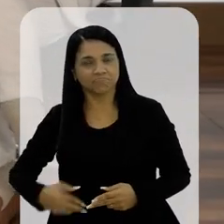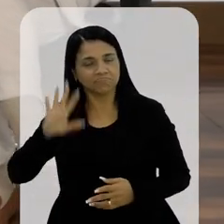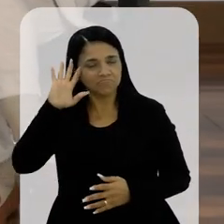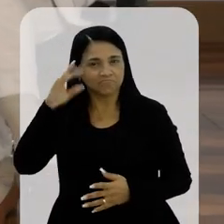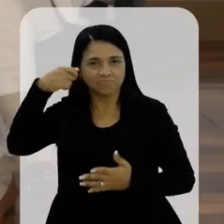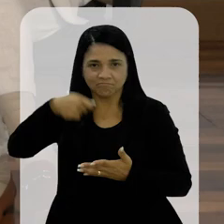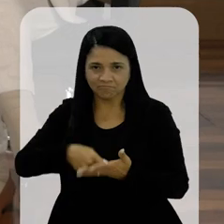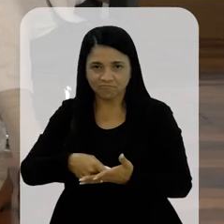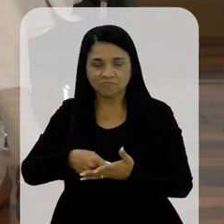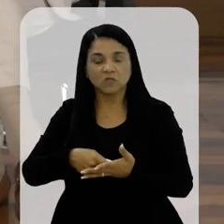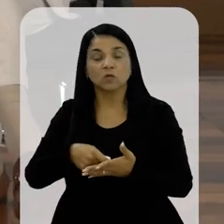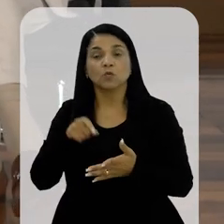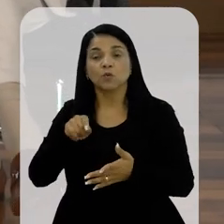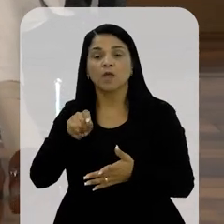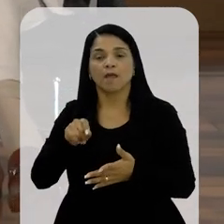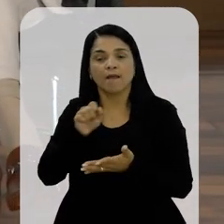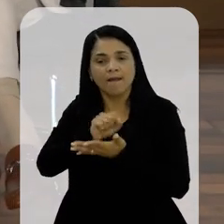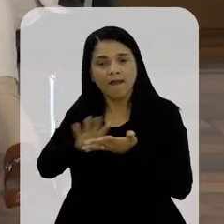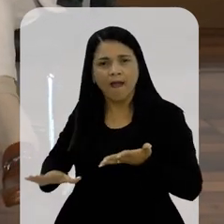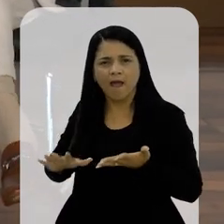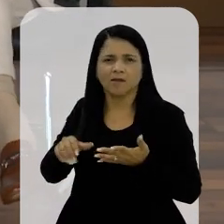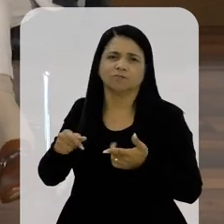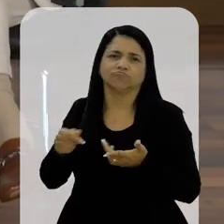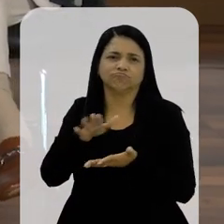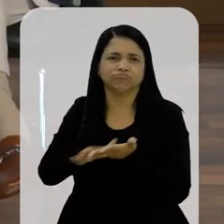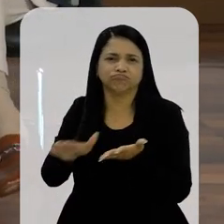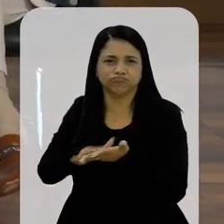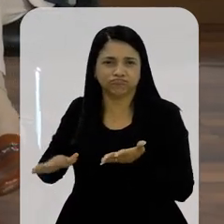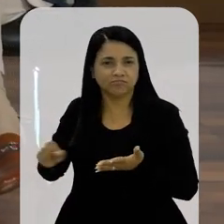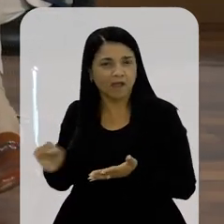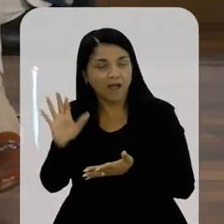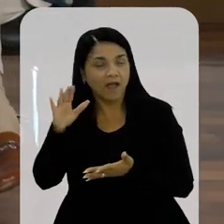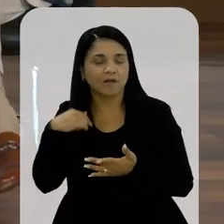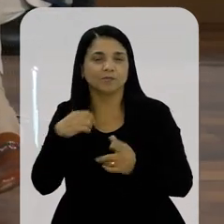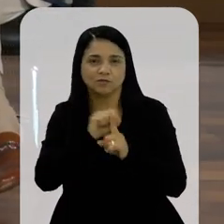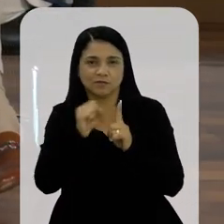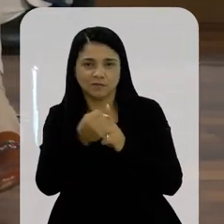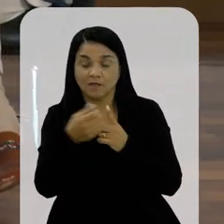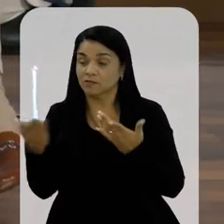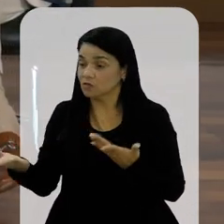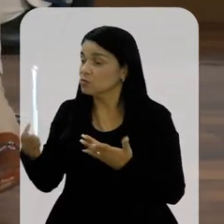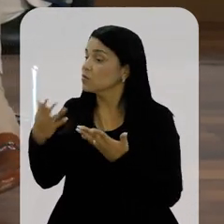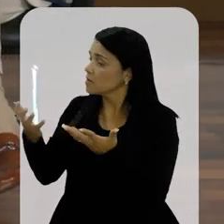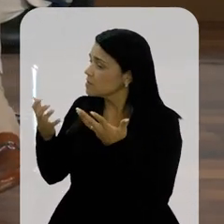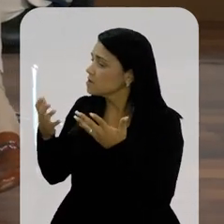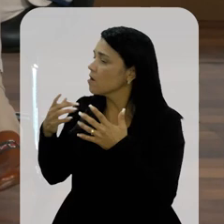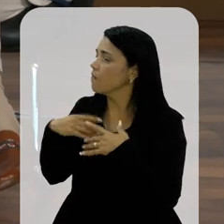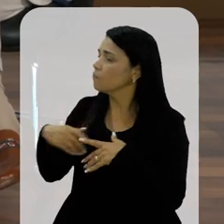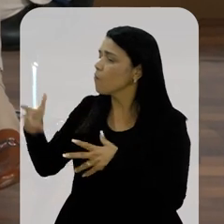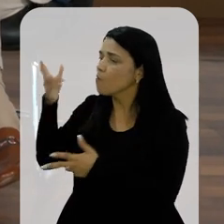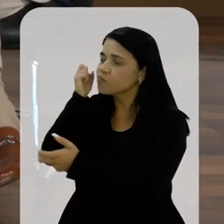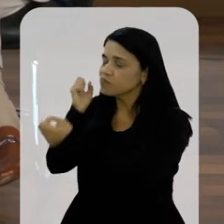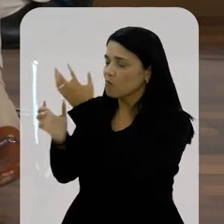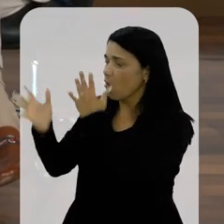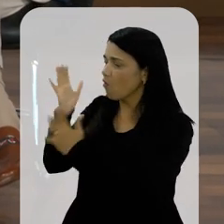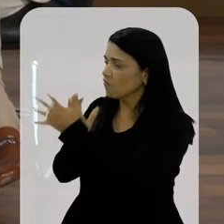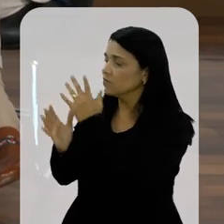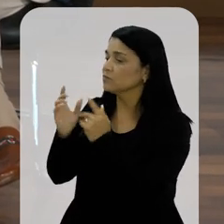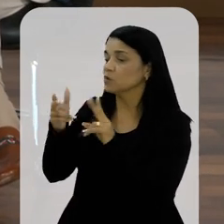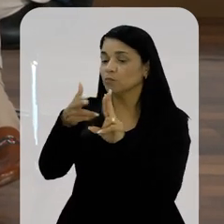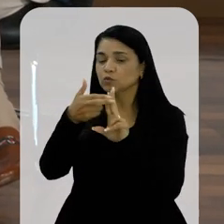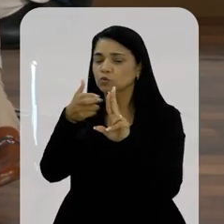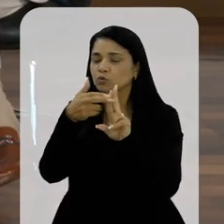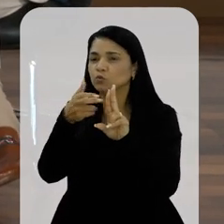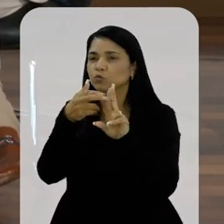republicanas em relação a algo tão caro para a sociedade. Professor Ricardo, queria lhe ouvir sobre o SUS, enquanto política pública